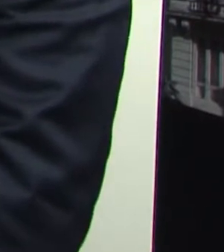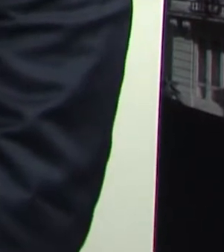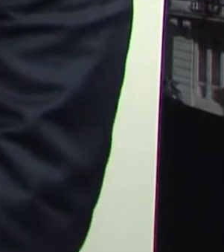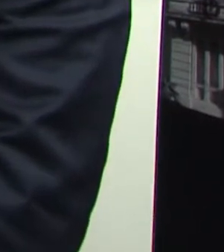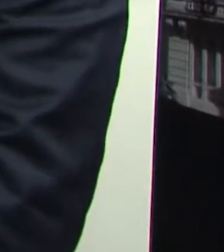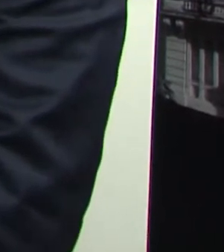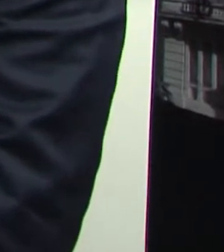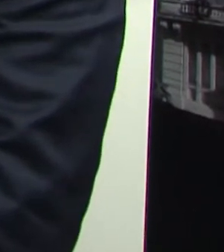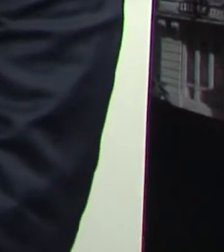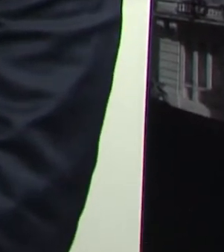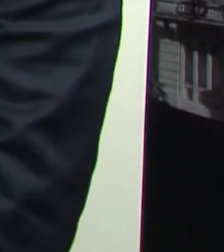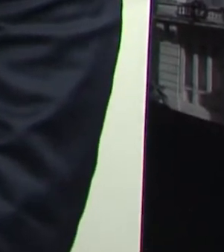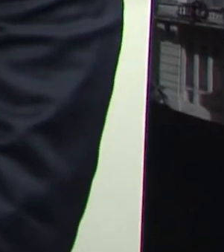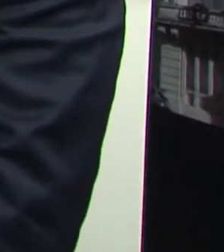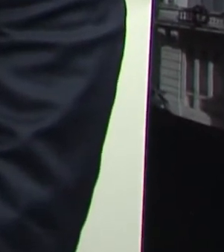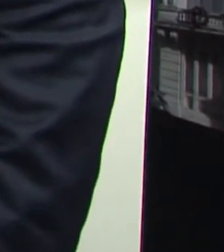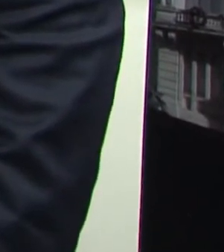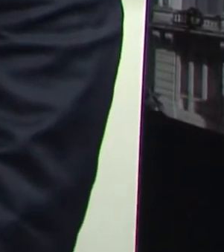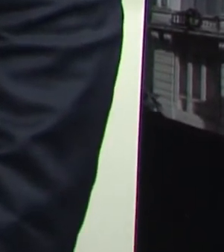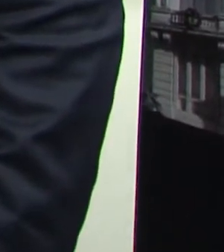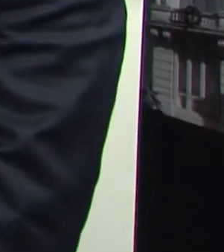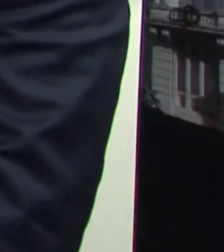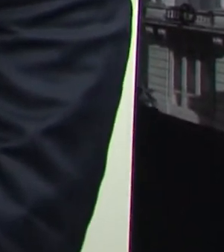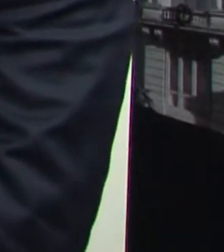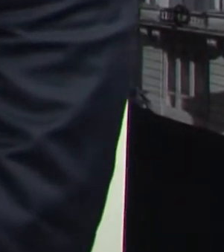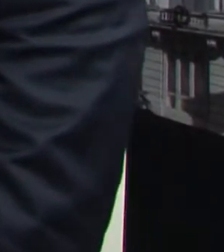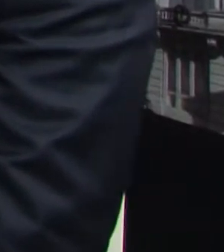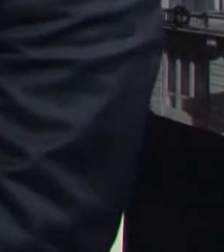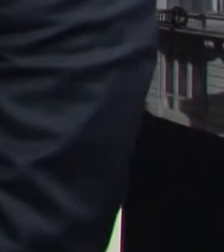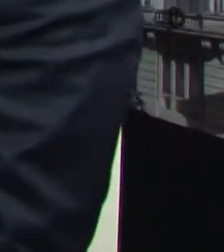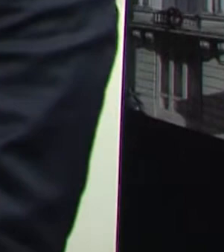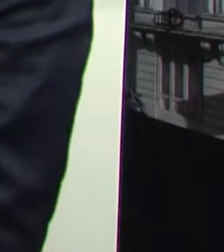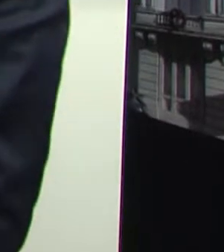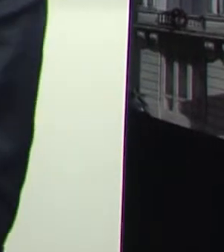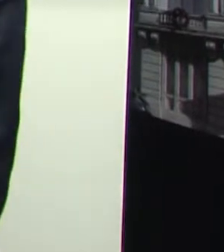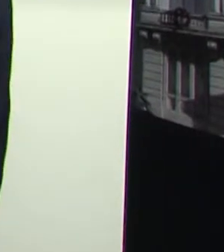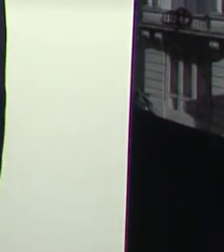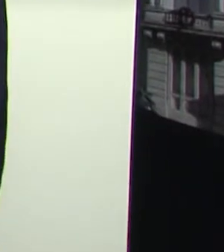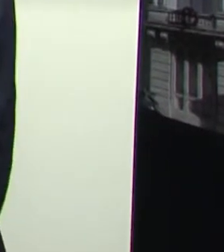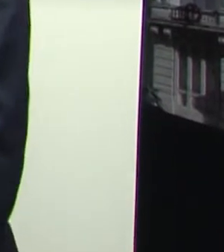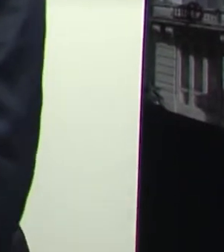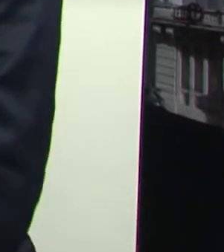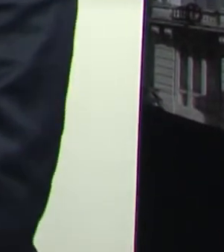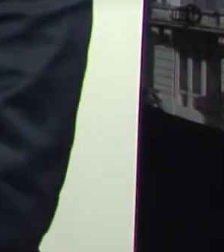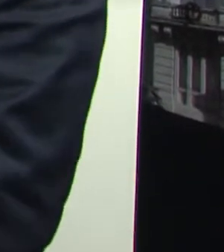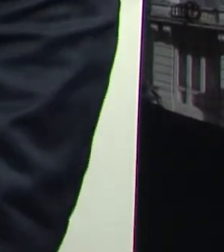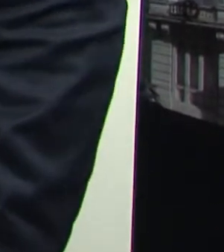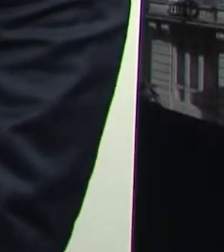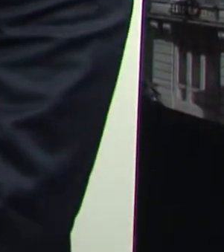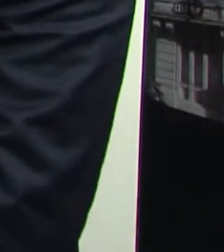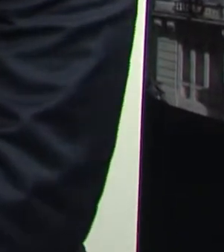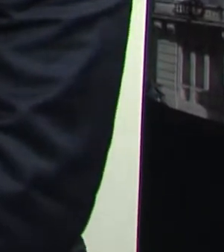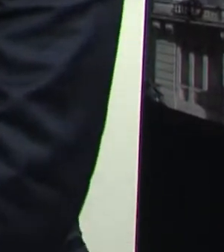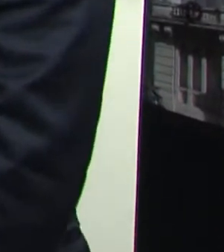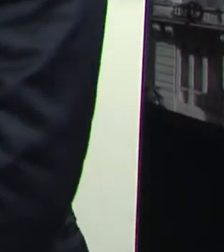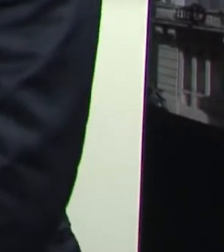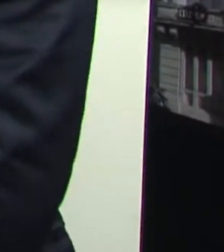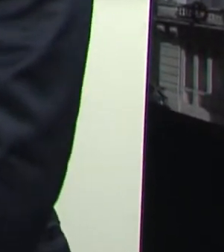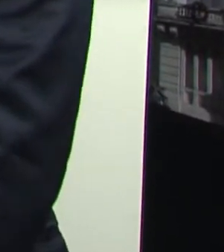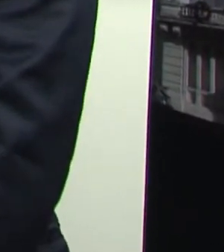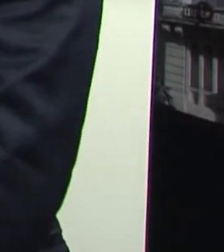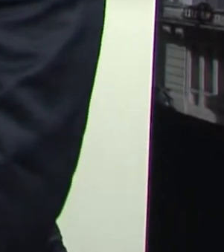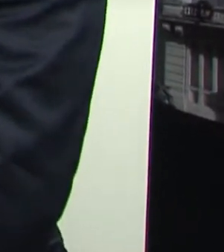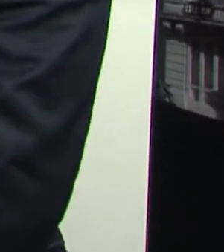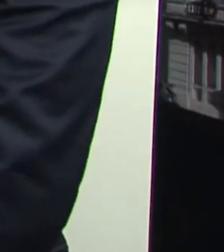mostrarem o seu valor e todas as propostas que tem no candidato. Muito importante, muito importante, principalmente para aqueles como eu, que disputam essa eleição